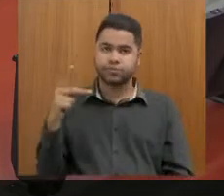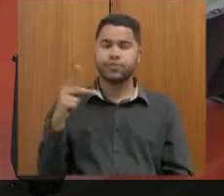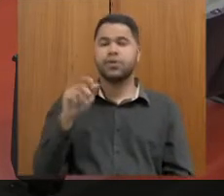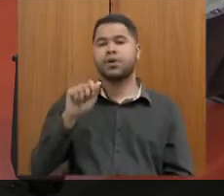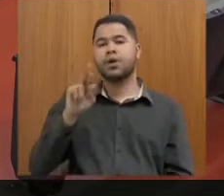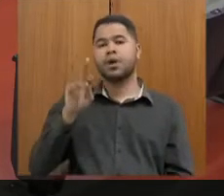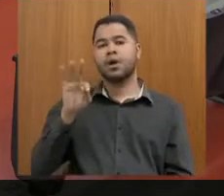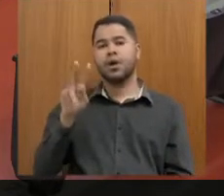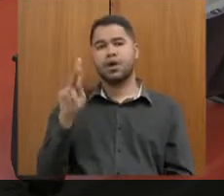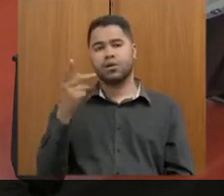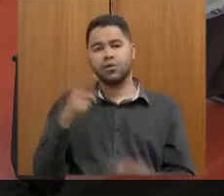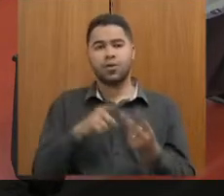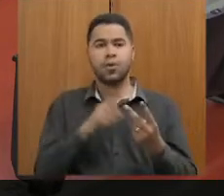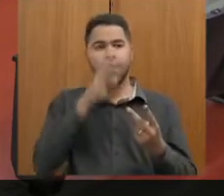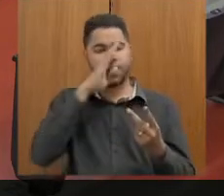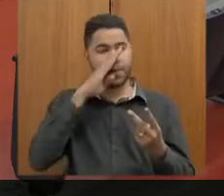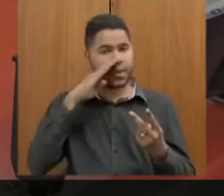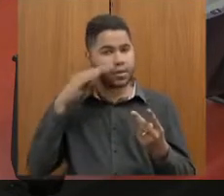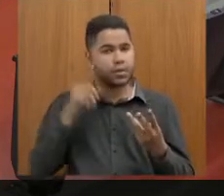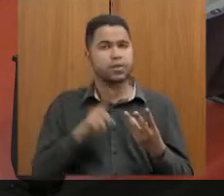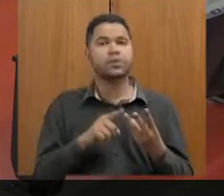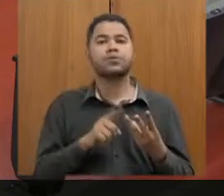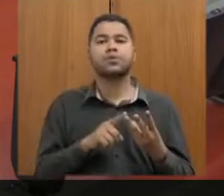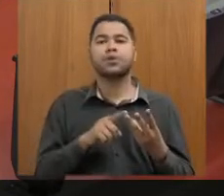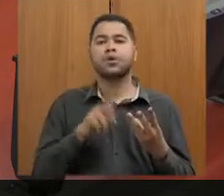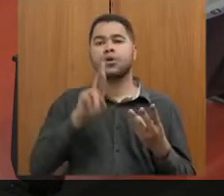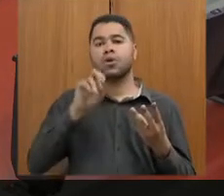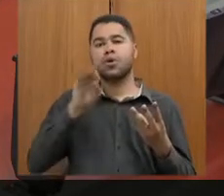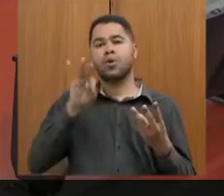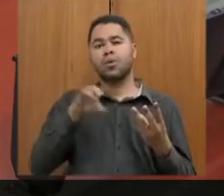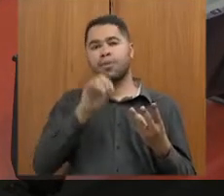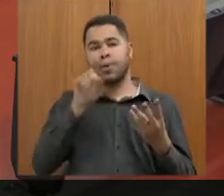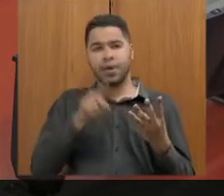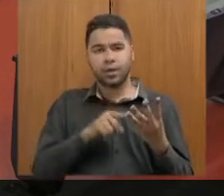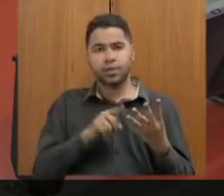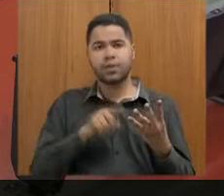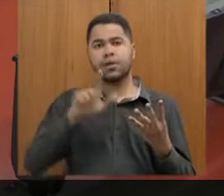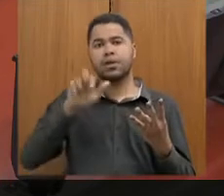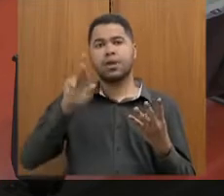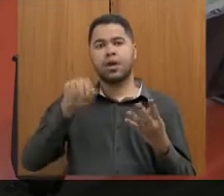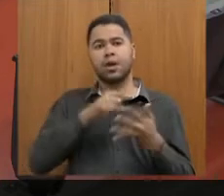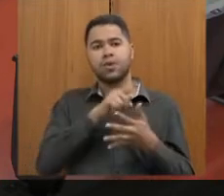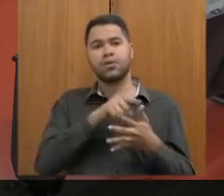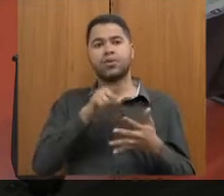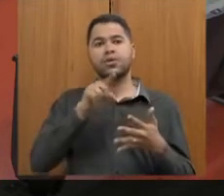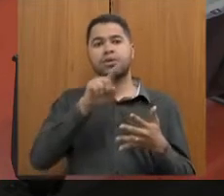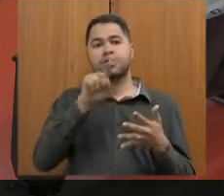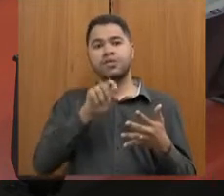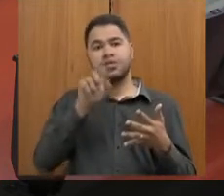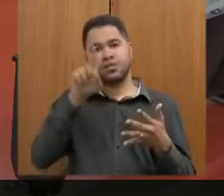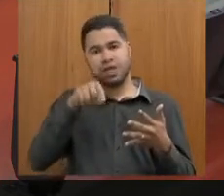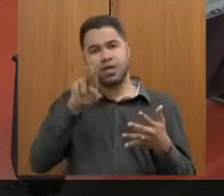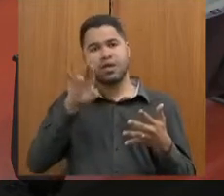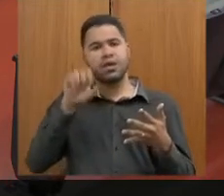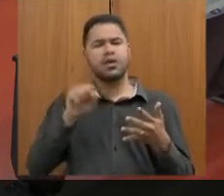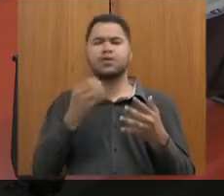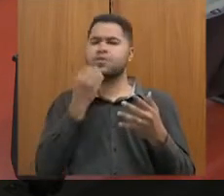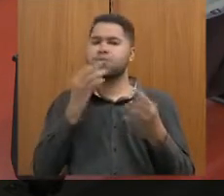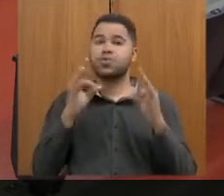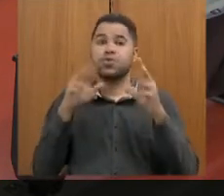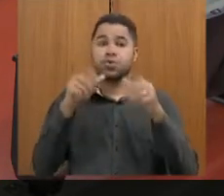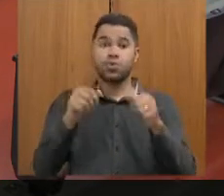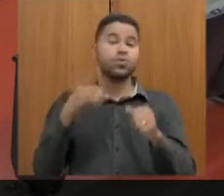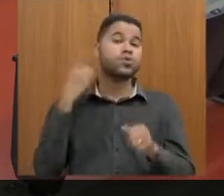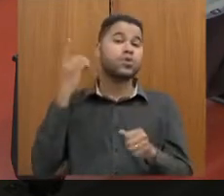bom dia, deputada Beatriz Serqueira, deputado Roberto Dragi, deputada Laura Serrano, deputado Zé Reis, bom dia a todos os